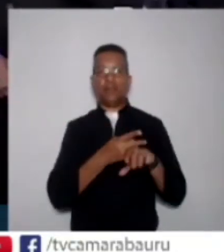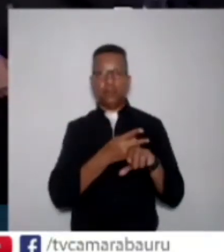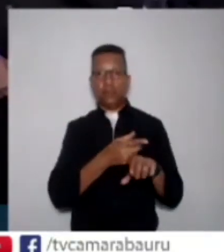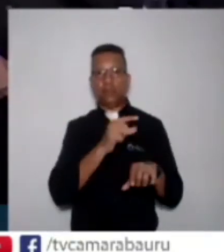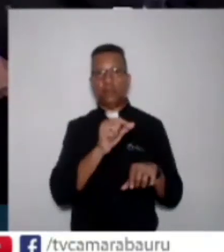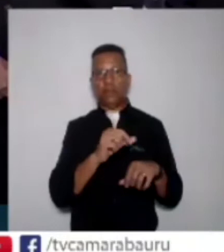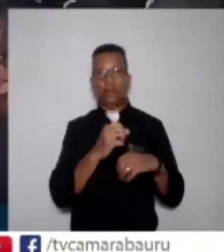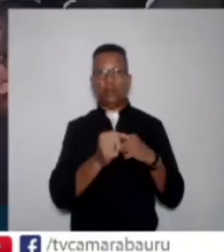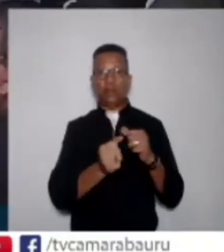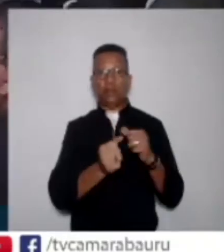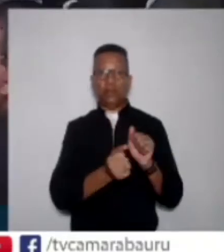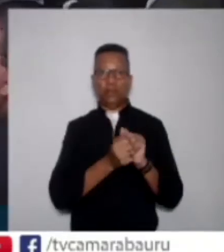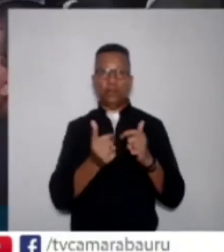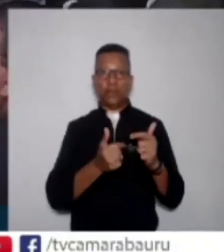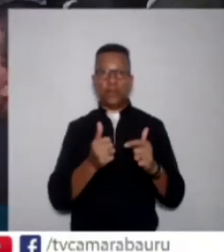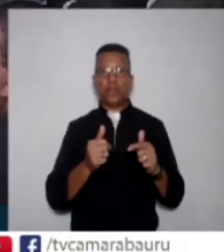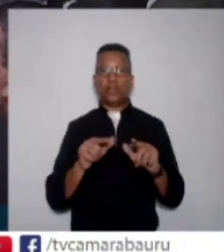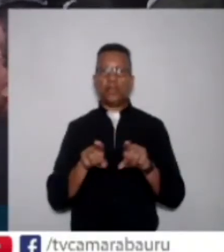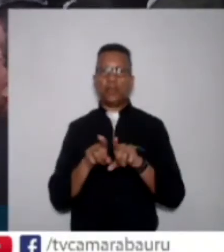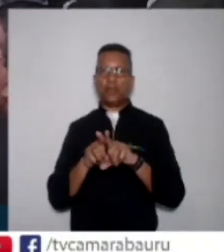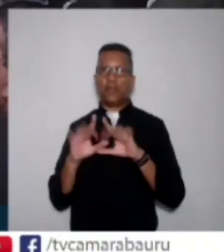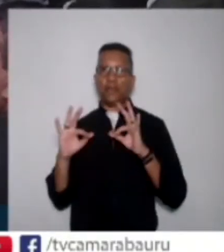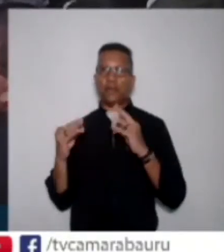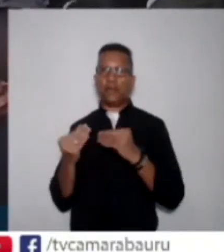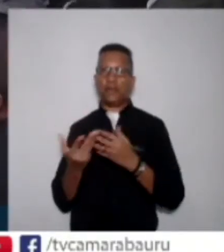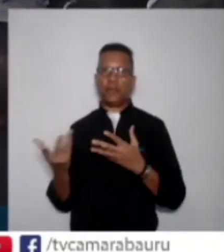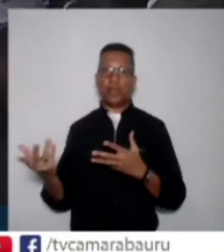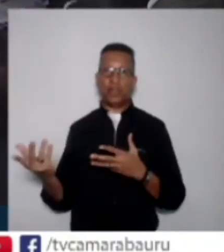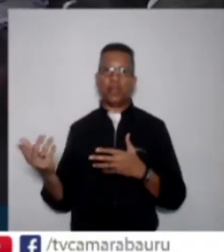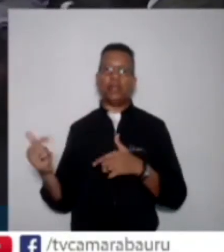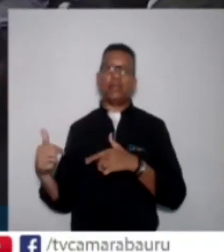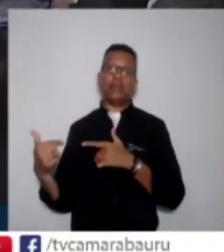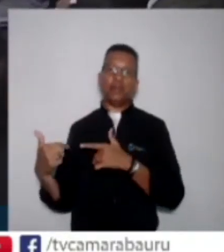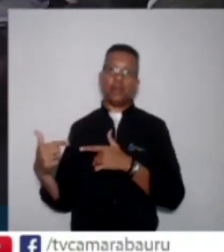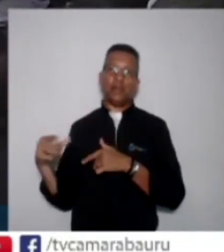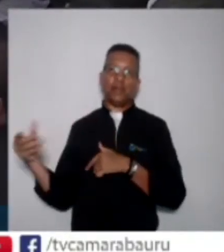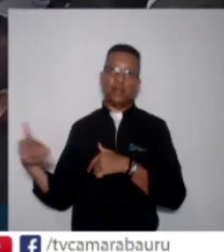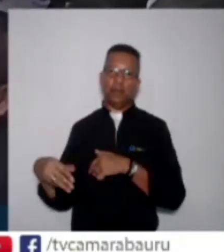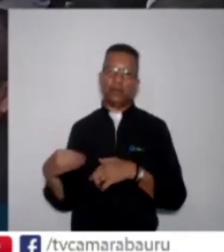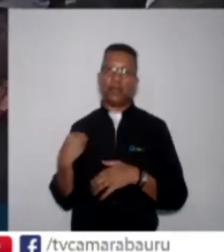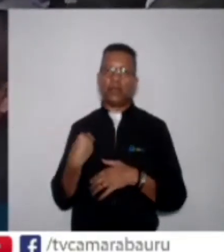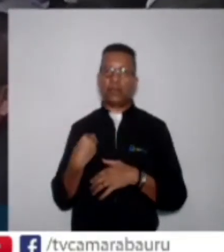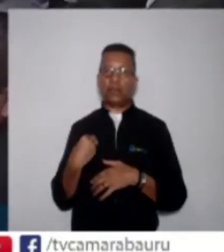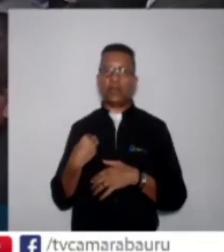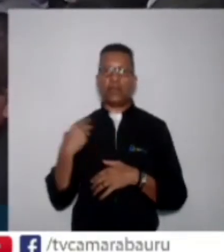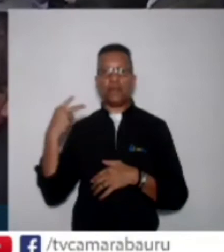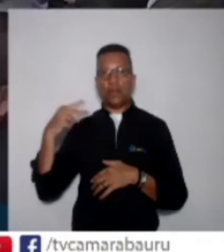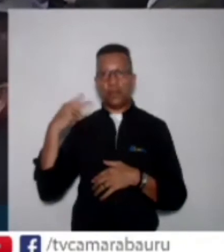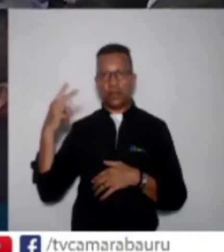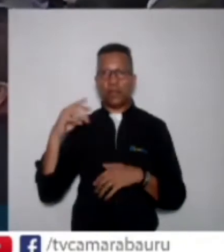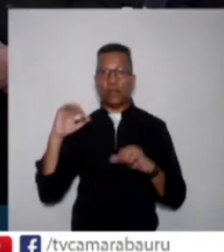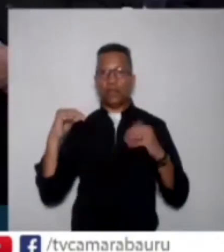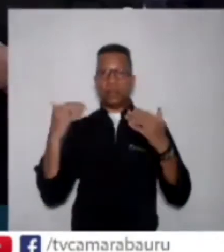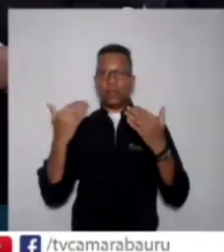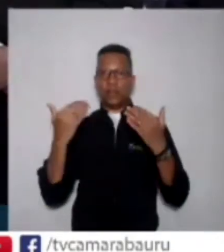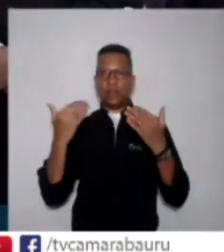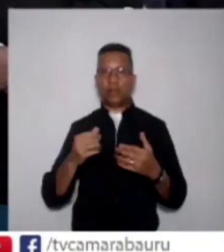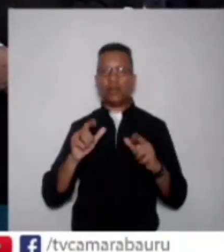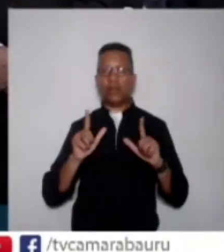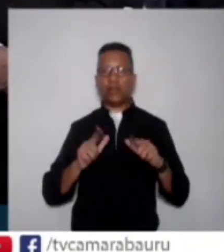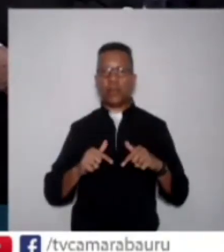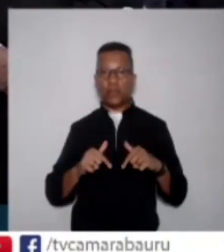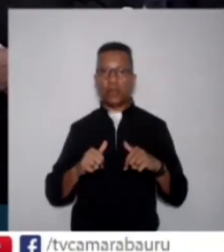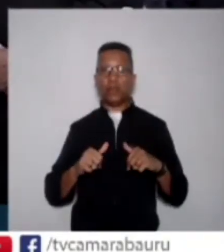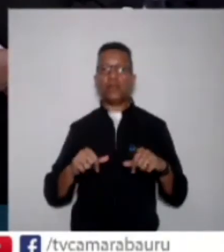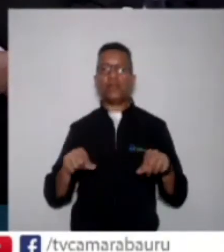família, toda a minha família aqui presente, meus amigos presentes, aos vereadores, a Câmara de Bauru, a cidade de